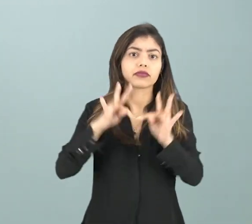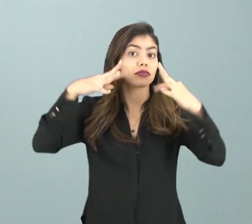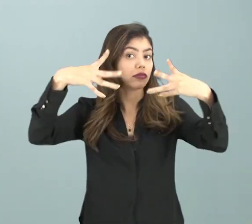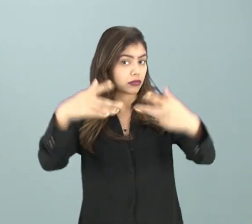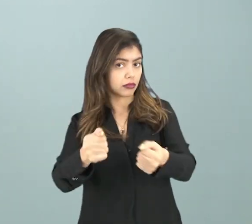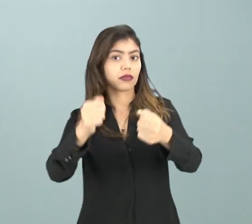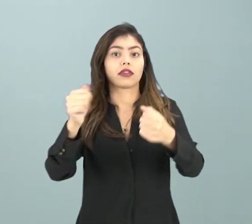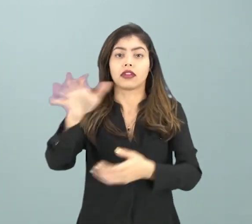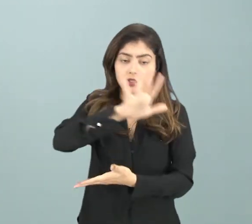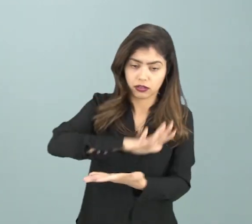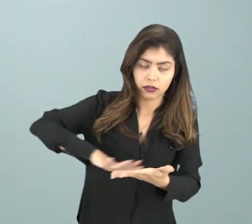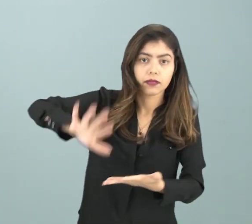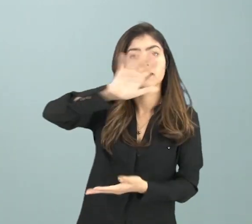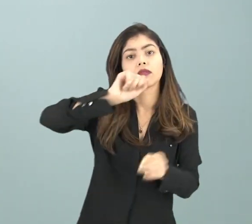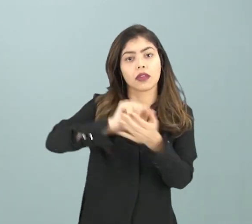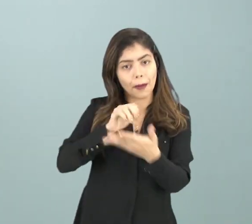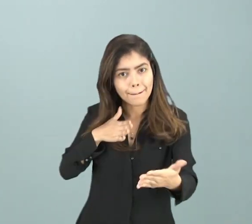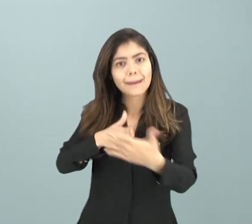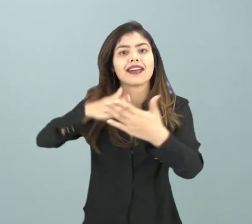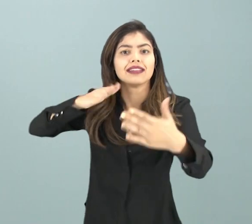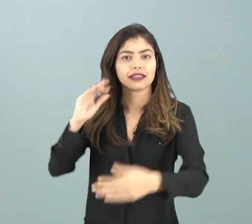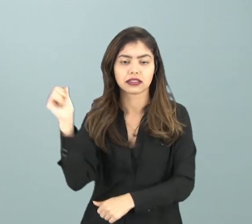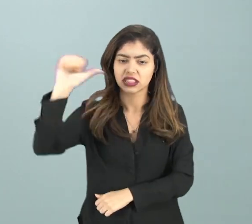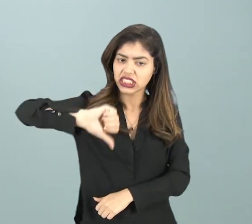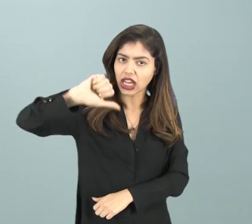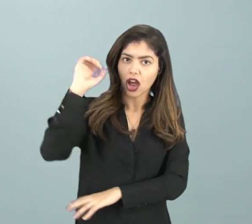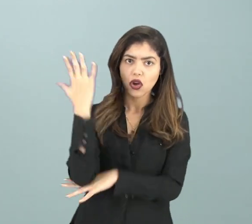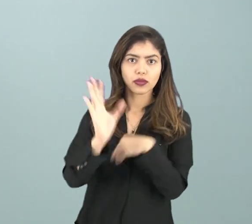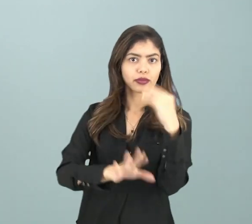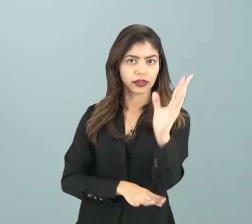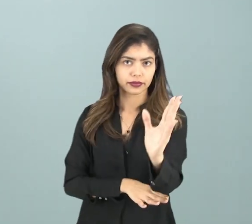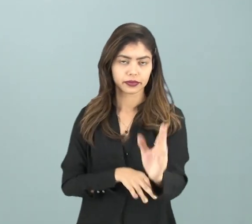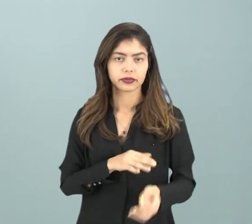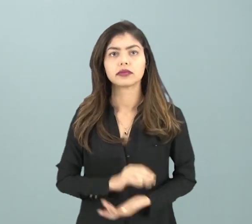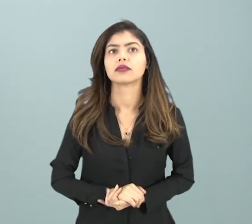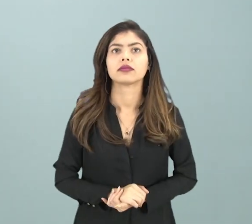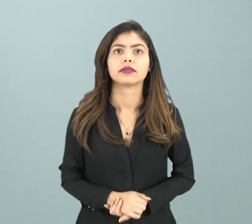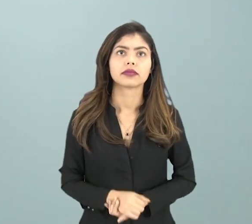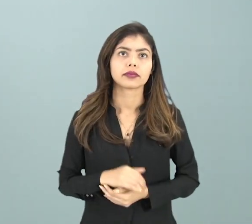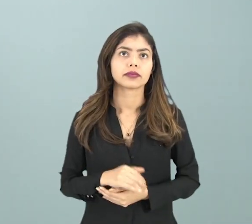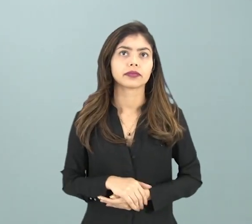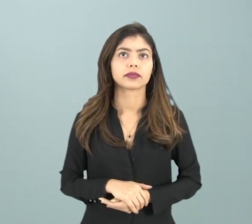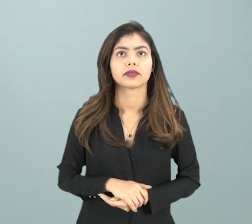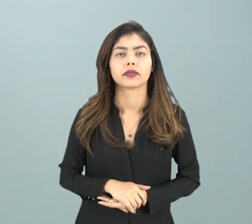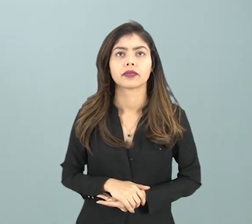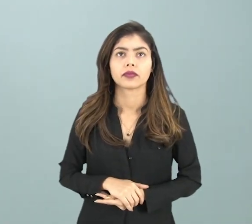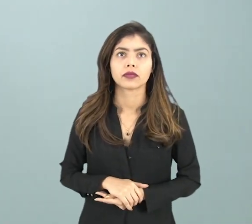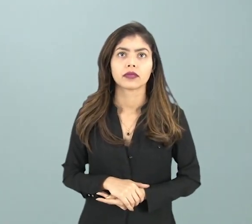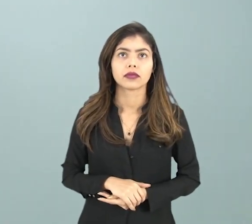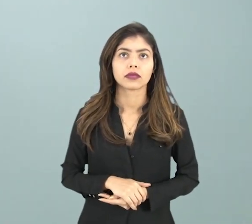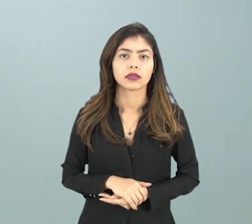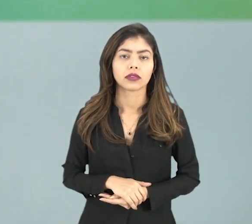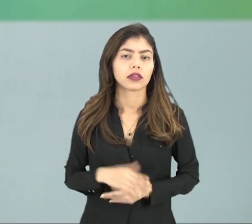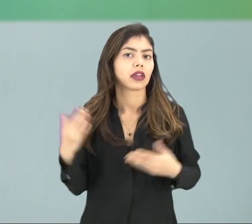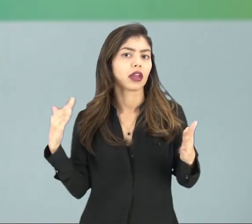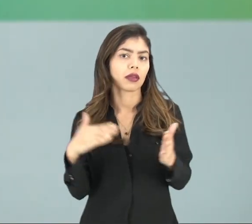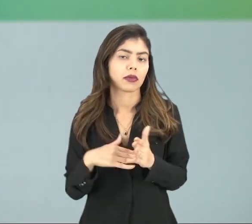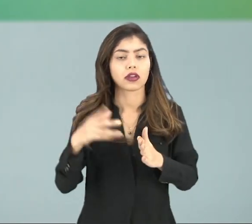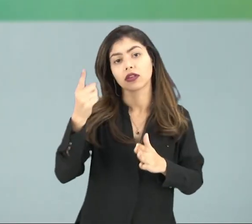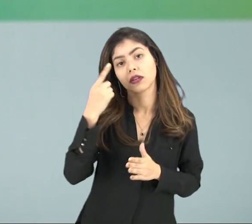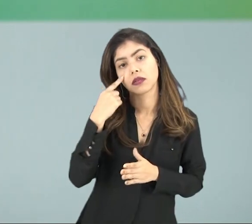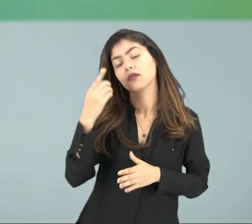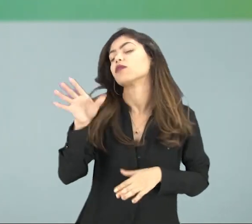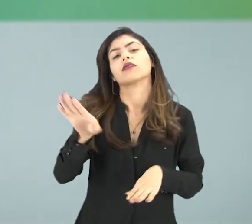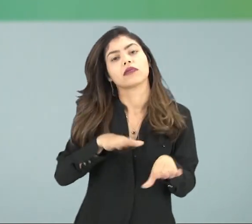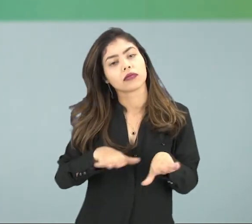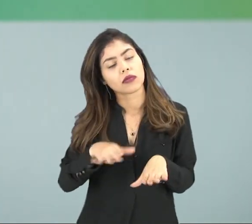todas gerando impactos negativos ao meio ambiente. Vamos avançar? A partir do momento que